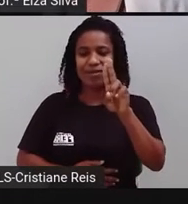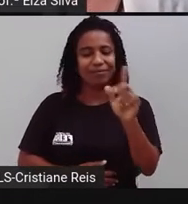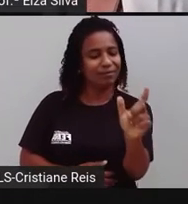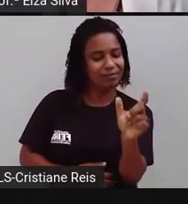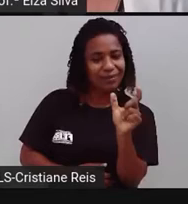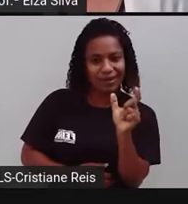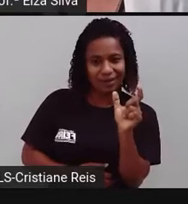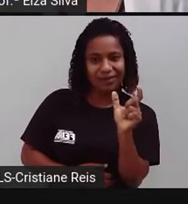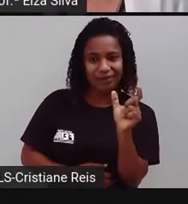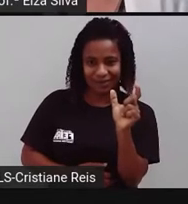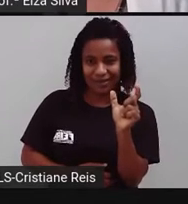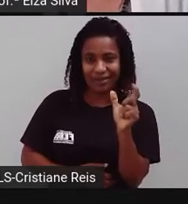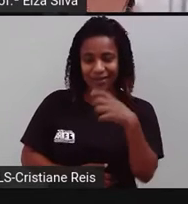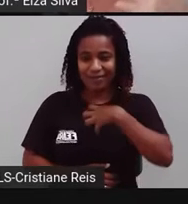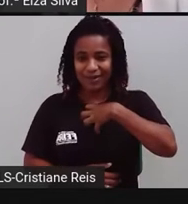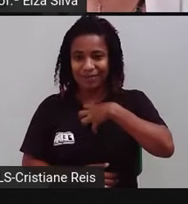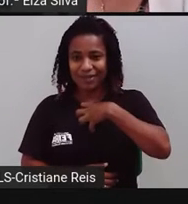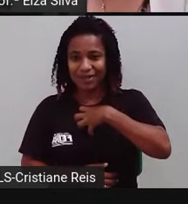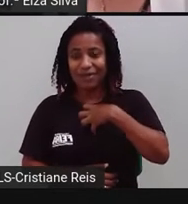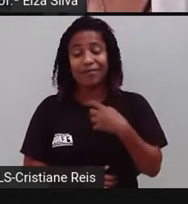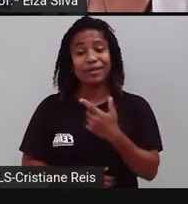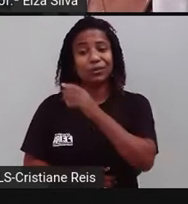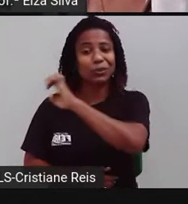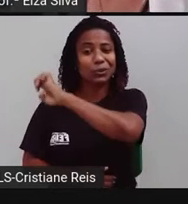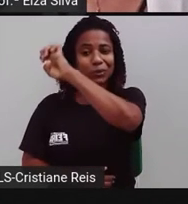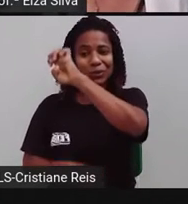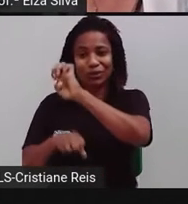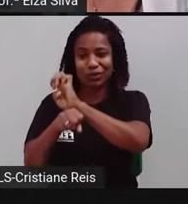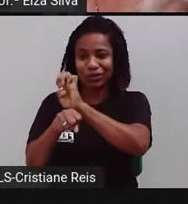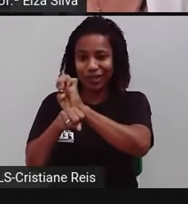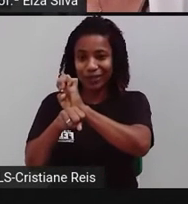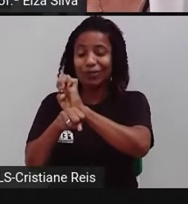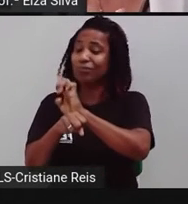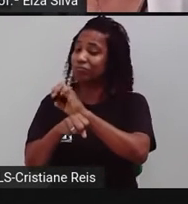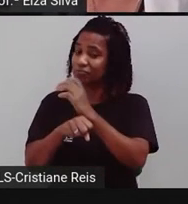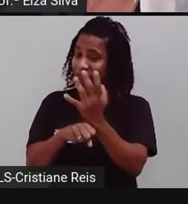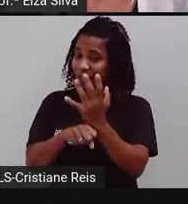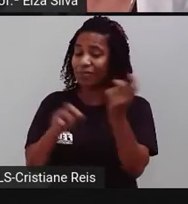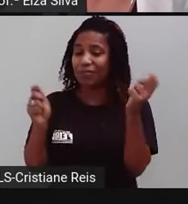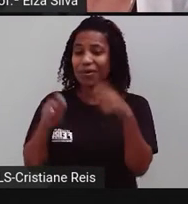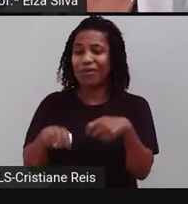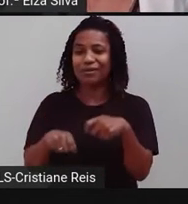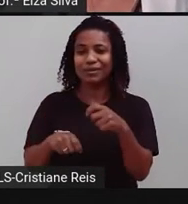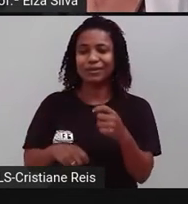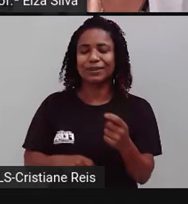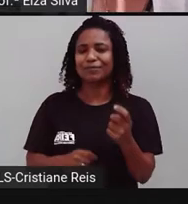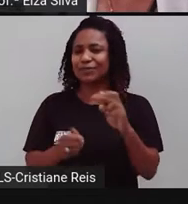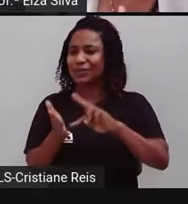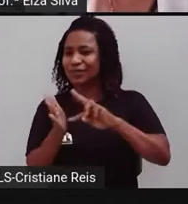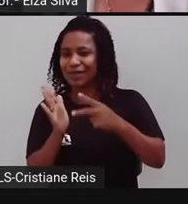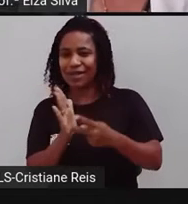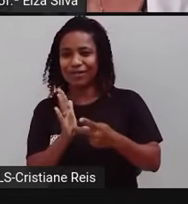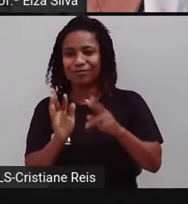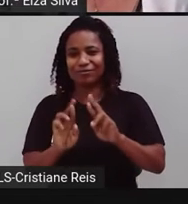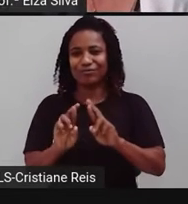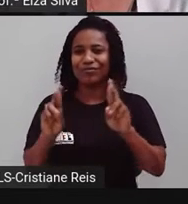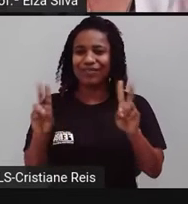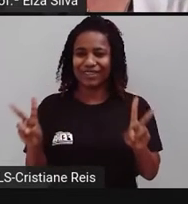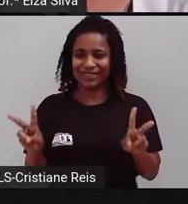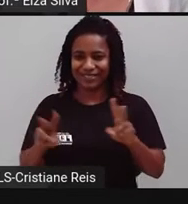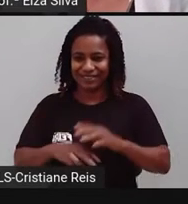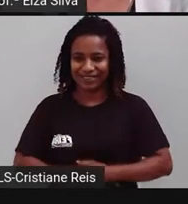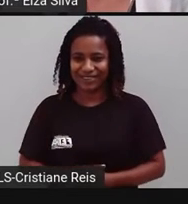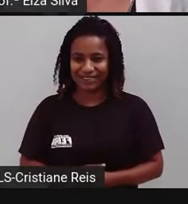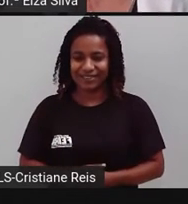como sentido aqui na Bahia, mas em outros estados pode adquirir um novo sentido. Ou um determinado objeto,